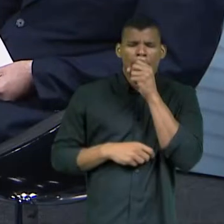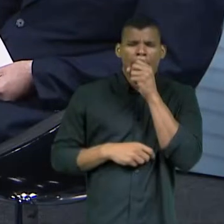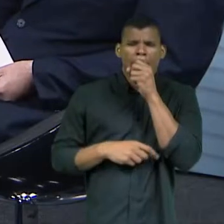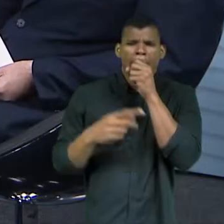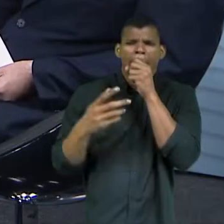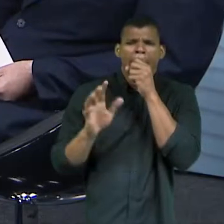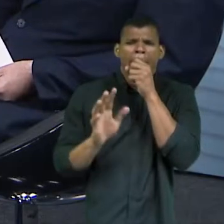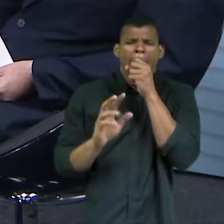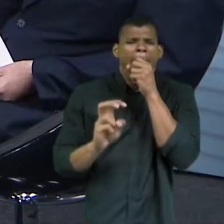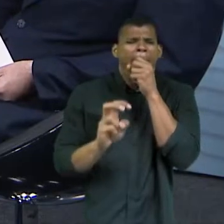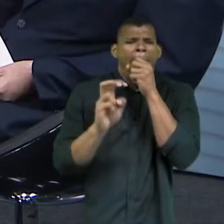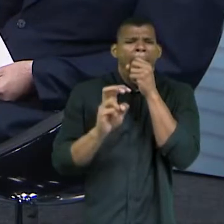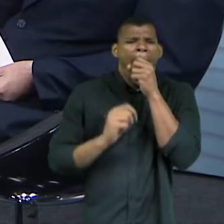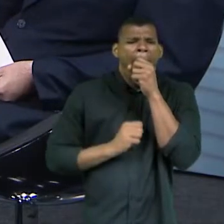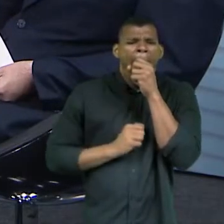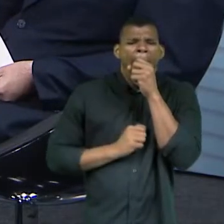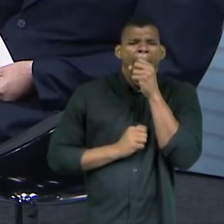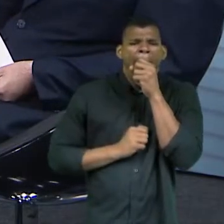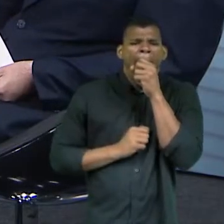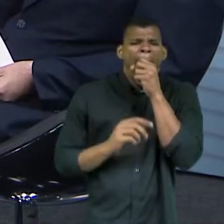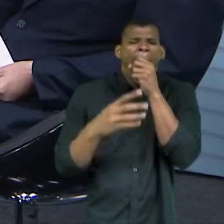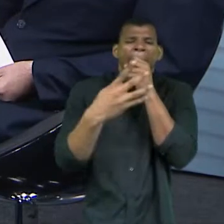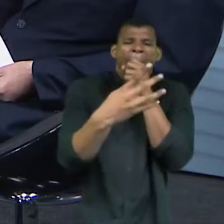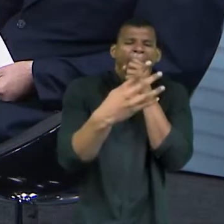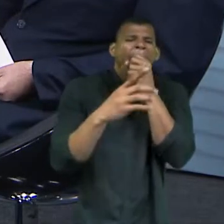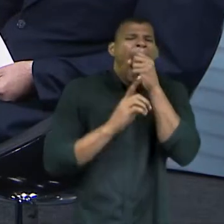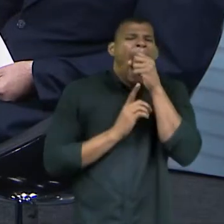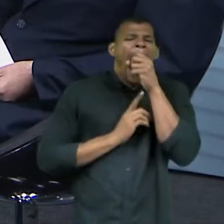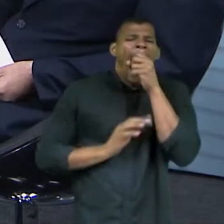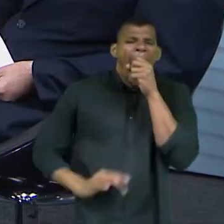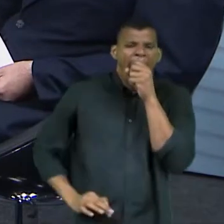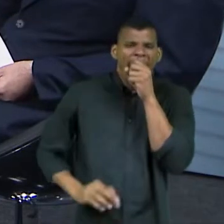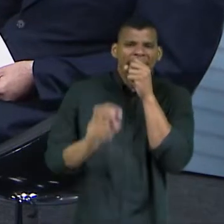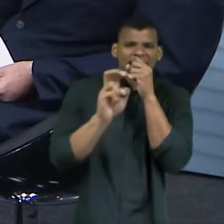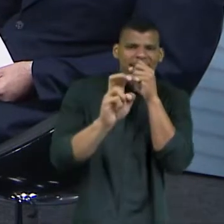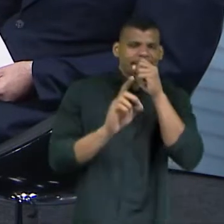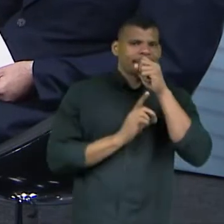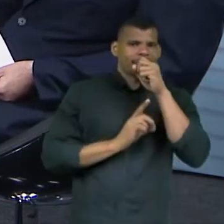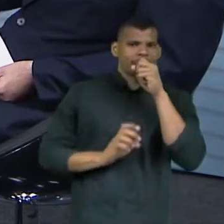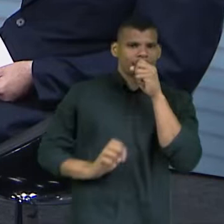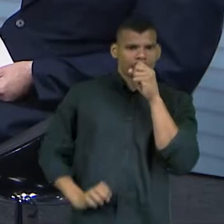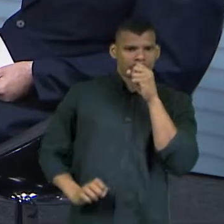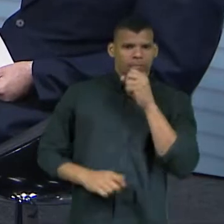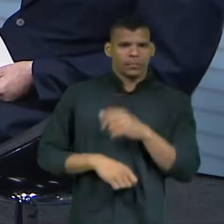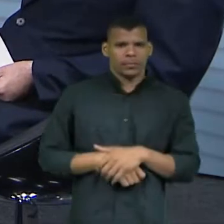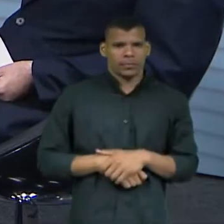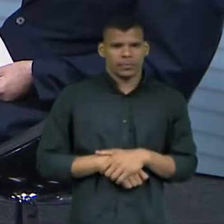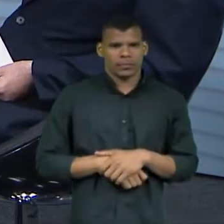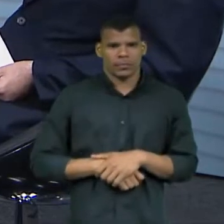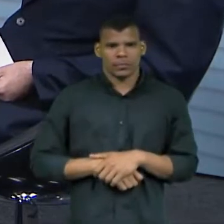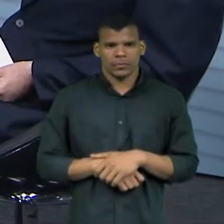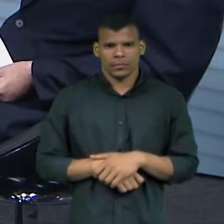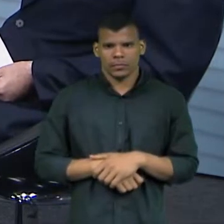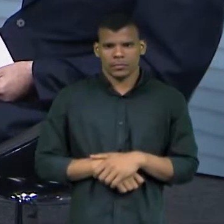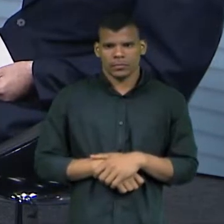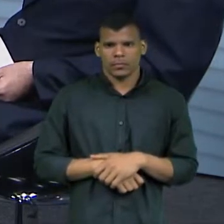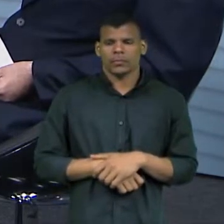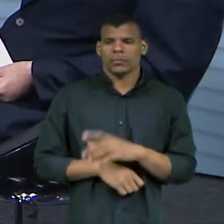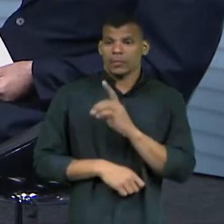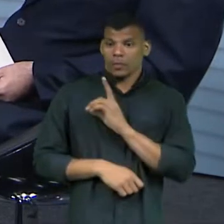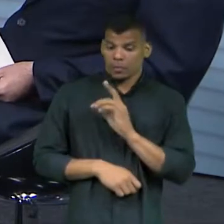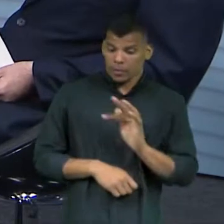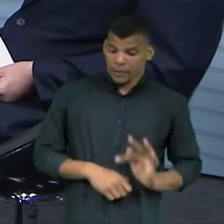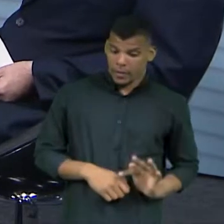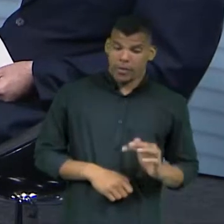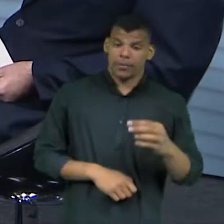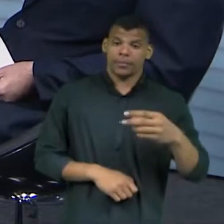Aliás, são cinco também, deputado são quatro deputado federal e cinco estadual. Ah, é. Certo, quatro, quatro federal... Deputado federal são quatro números. Isso.